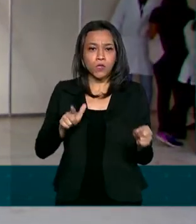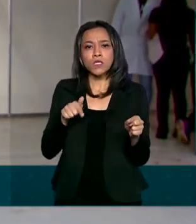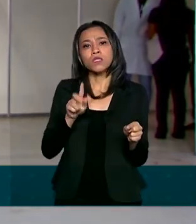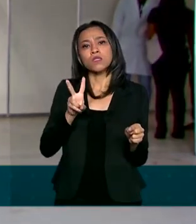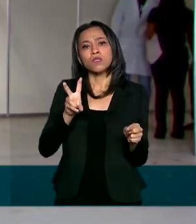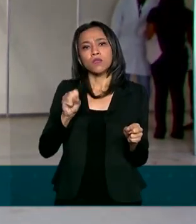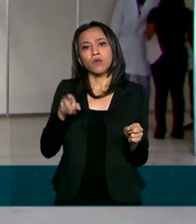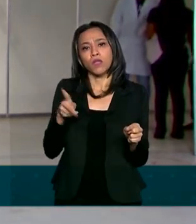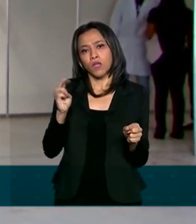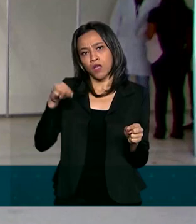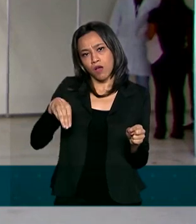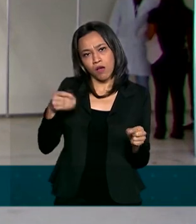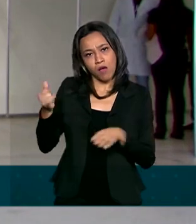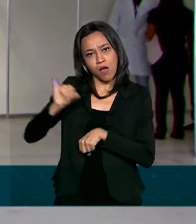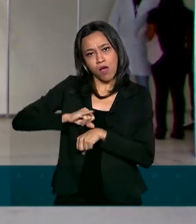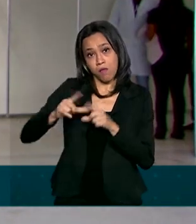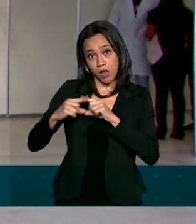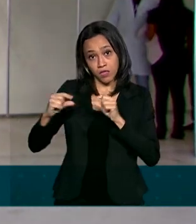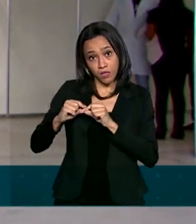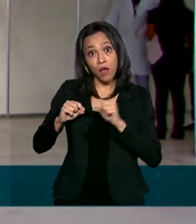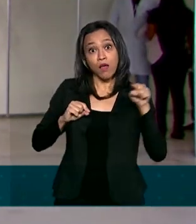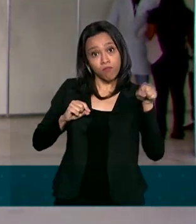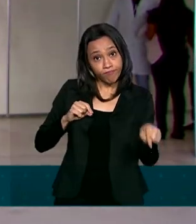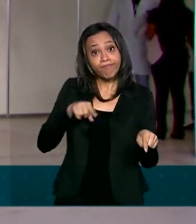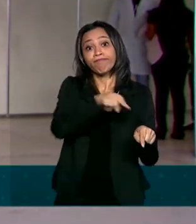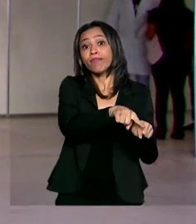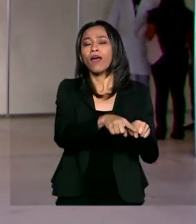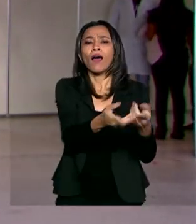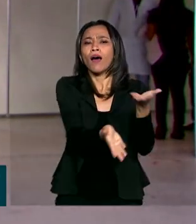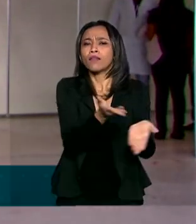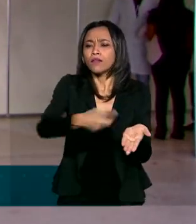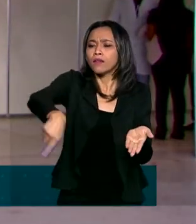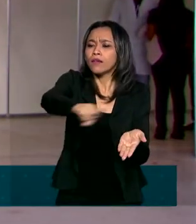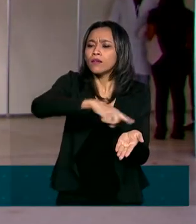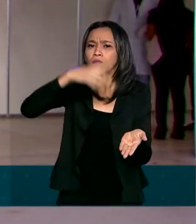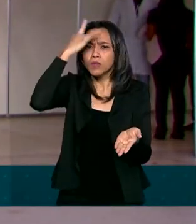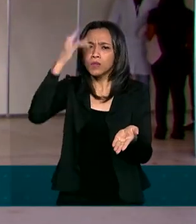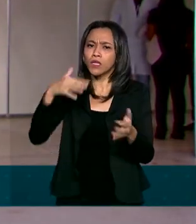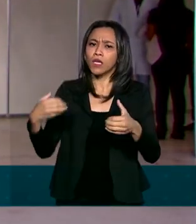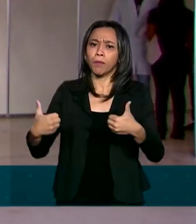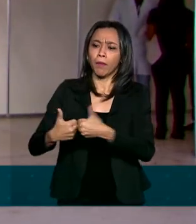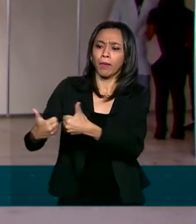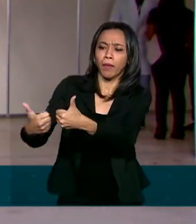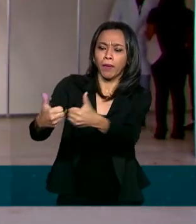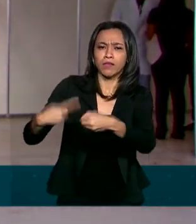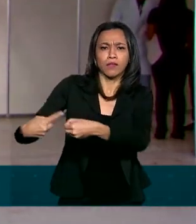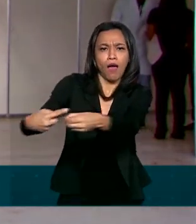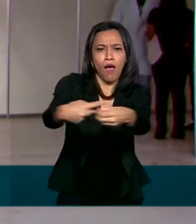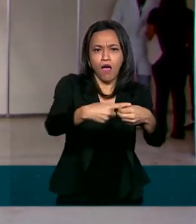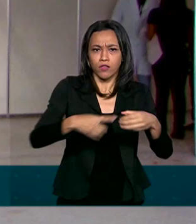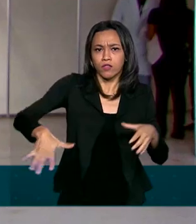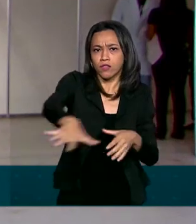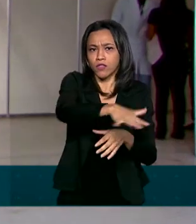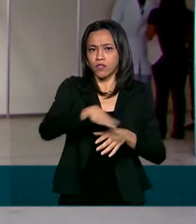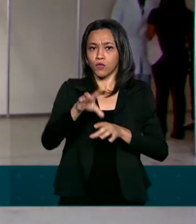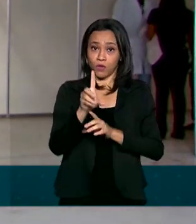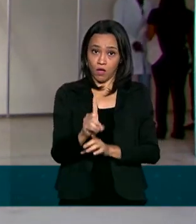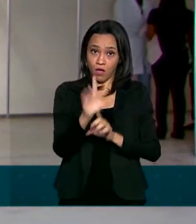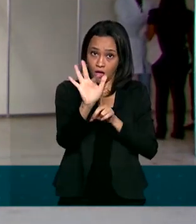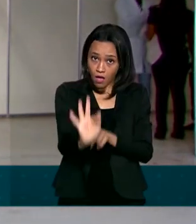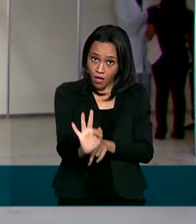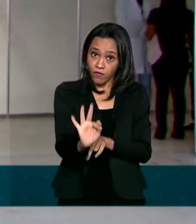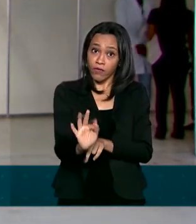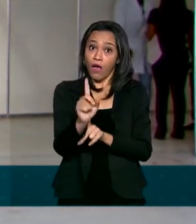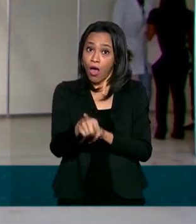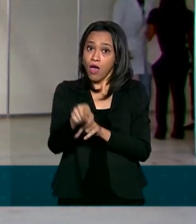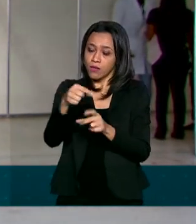expectativa é de que a unidade atenda a pacientes de toda a região, conhecida como o entorno do Distrito Federal, formada